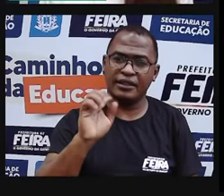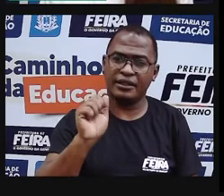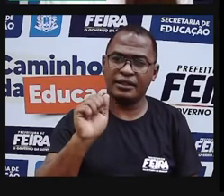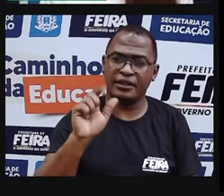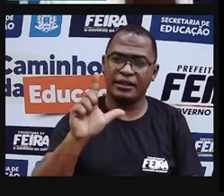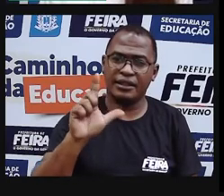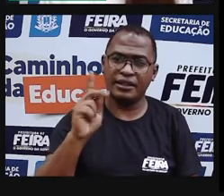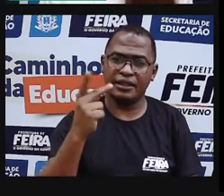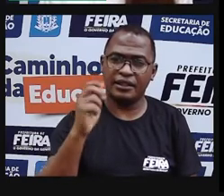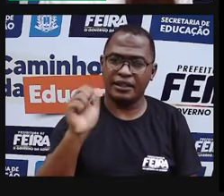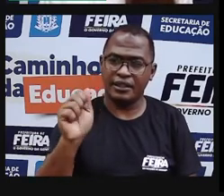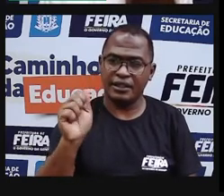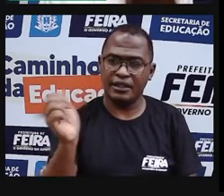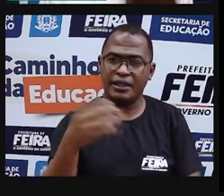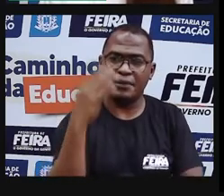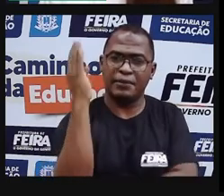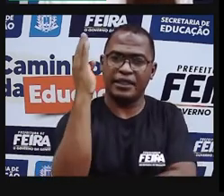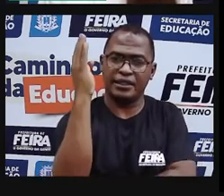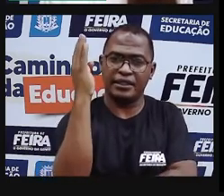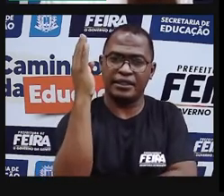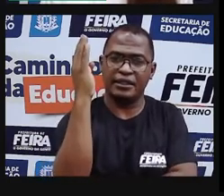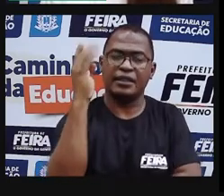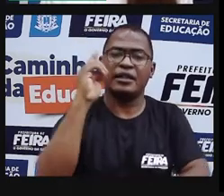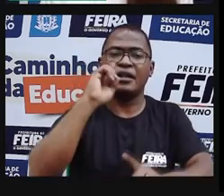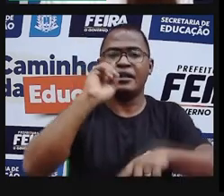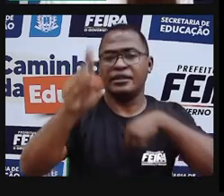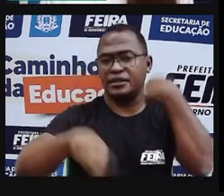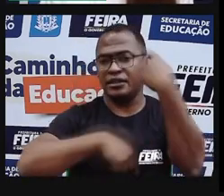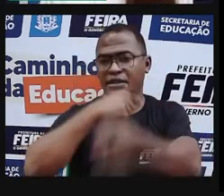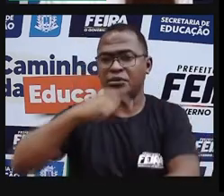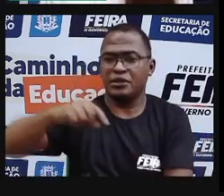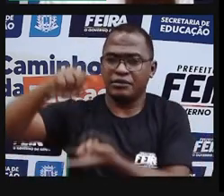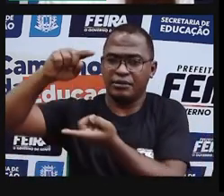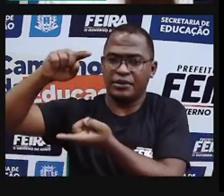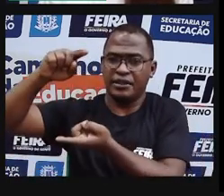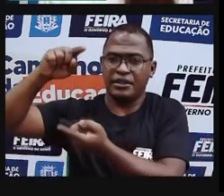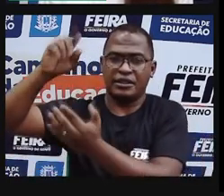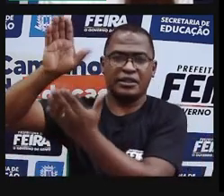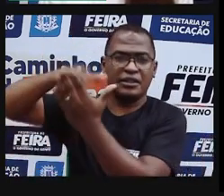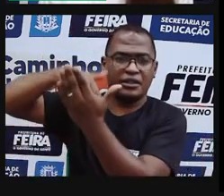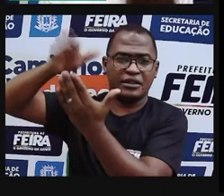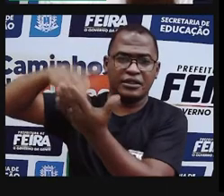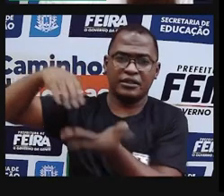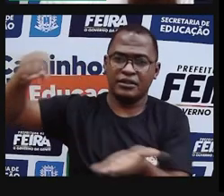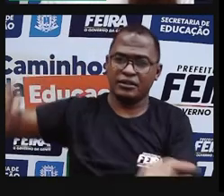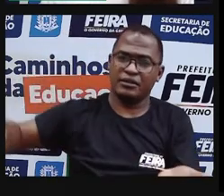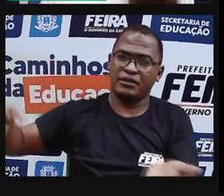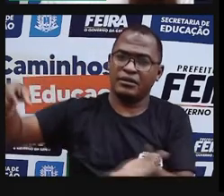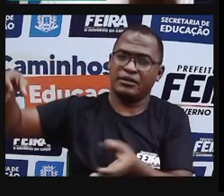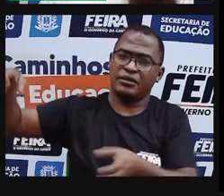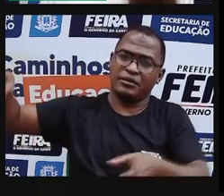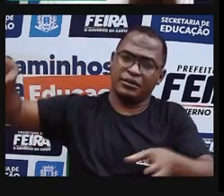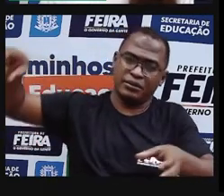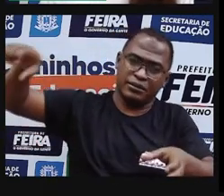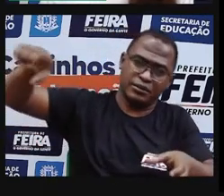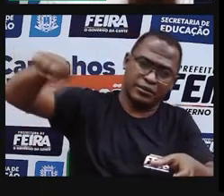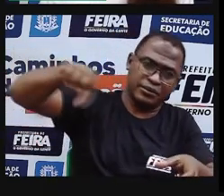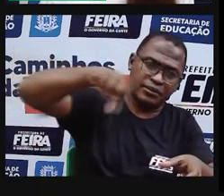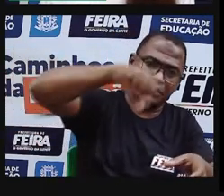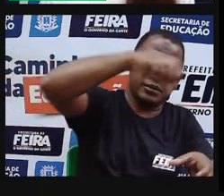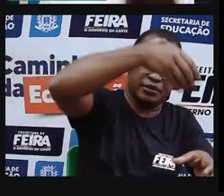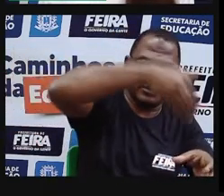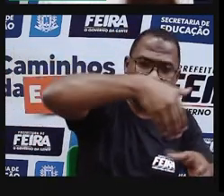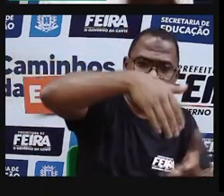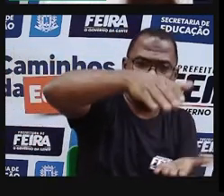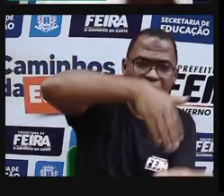vê que a grande maioria das xilografuras, elas são feitas em preto e branco,